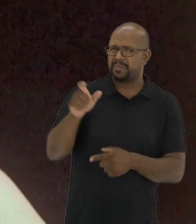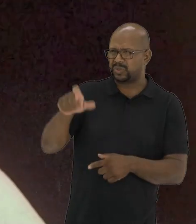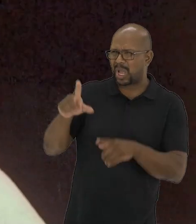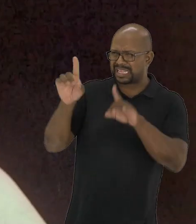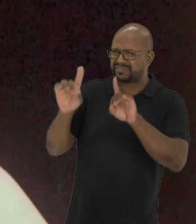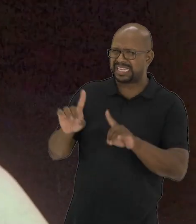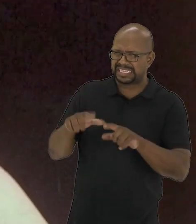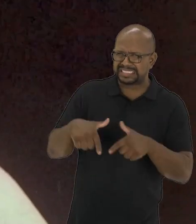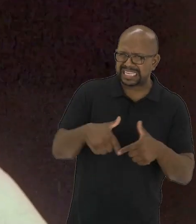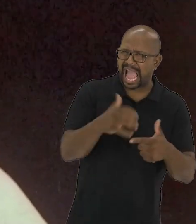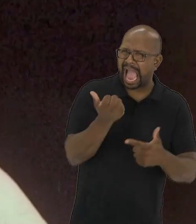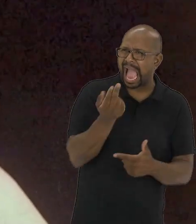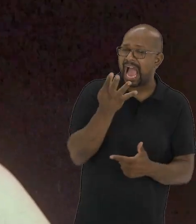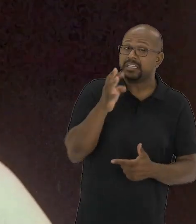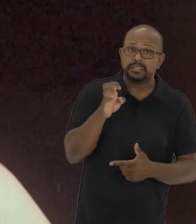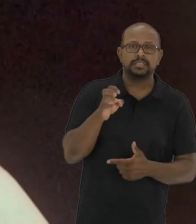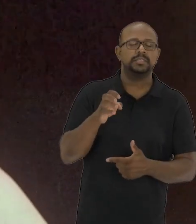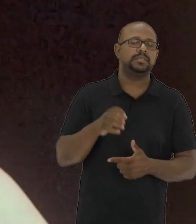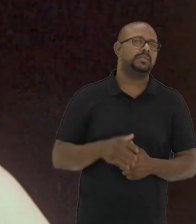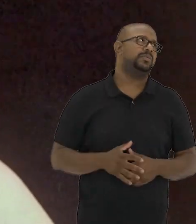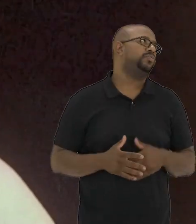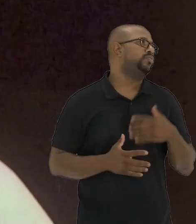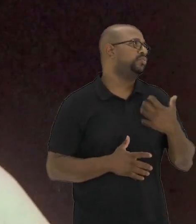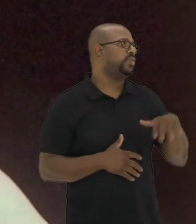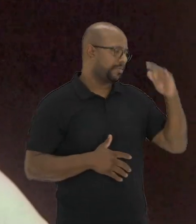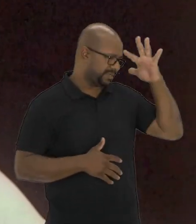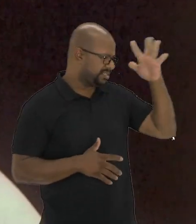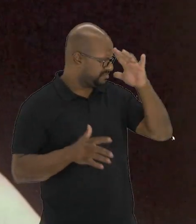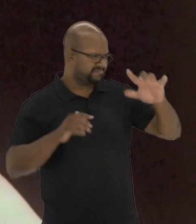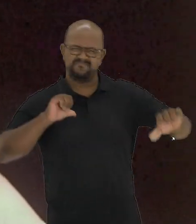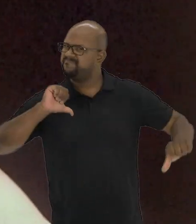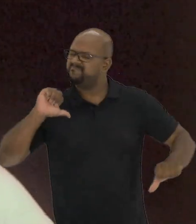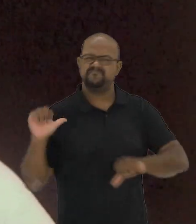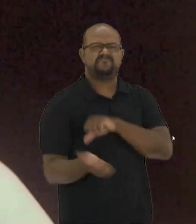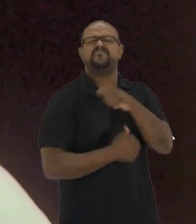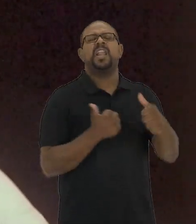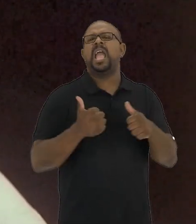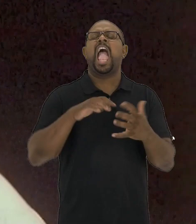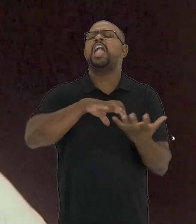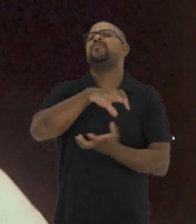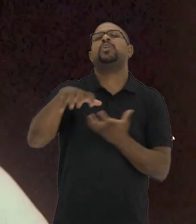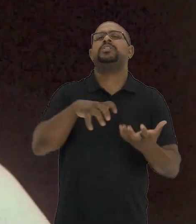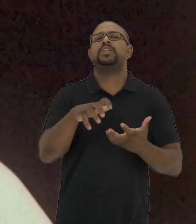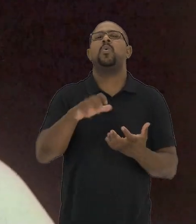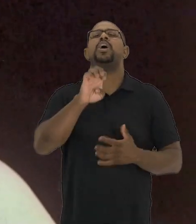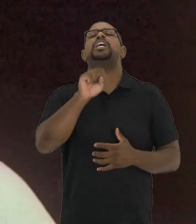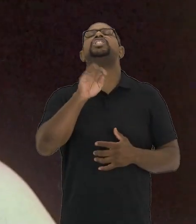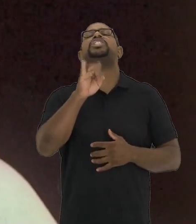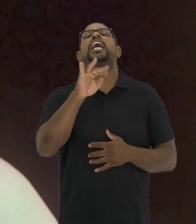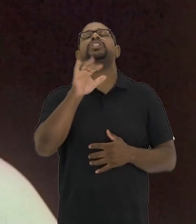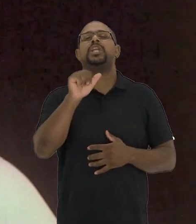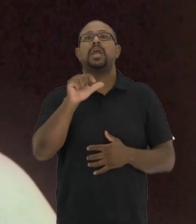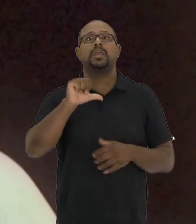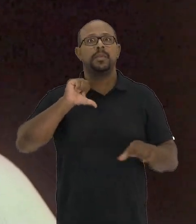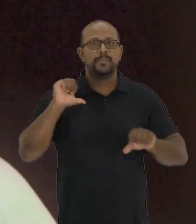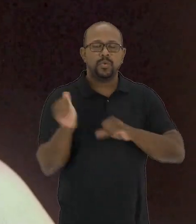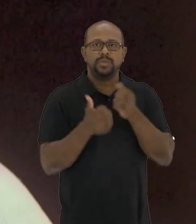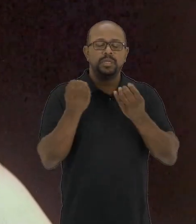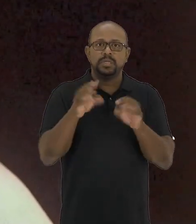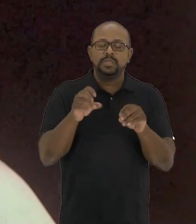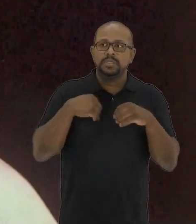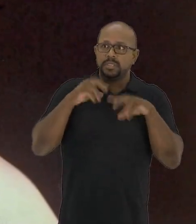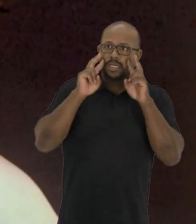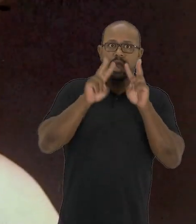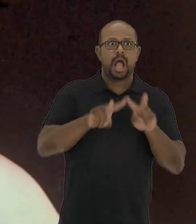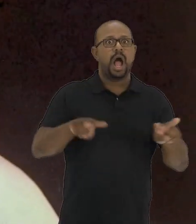por pessoas com algum tipo de deficiência, pensamos numa revolução estética, numa revolução que faz mudar